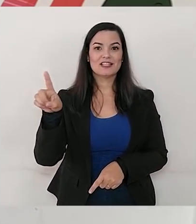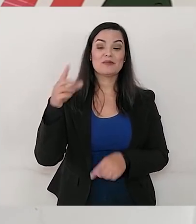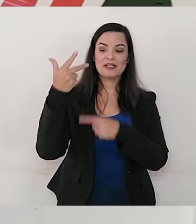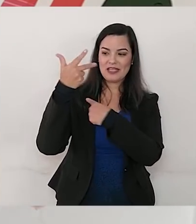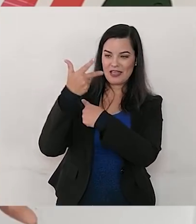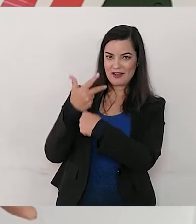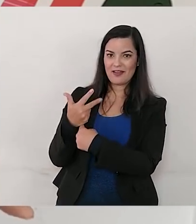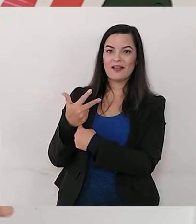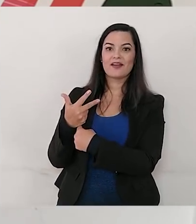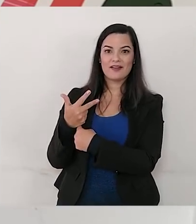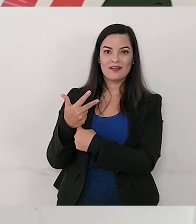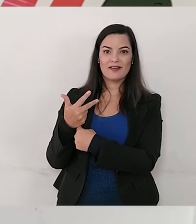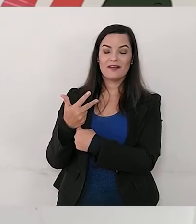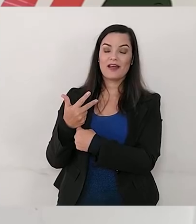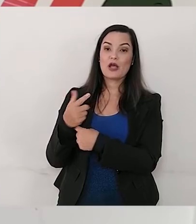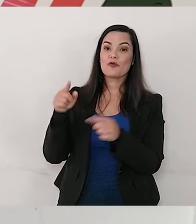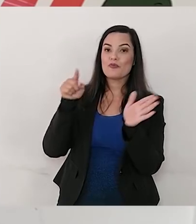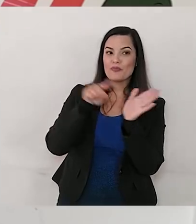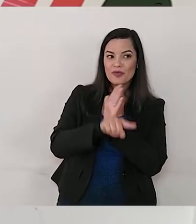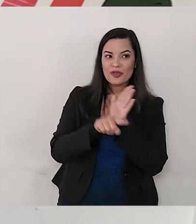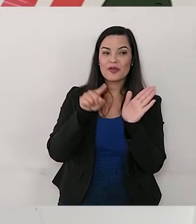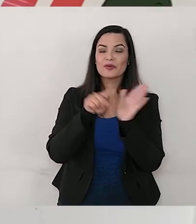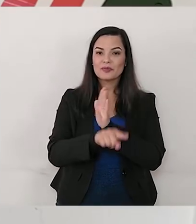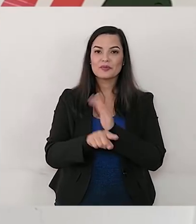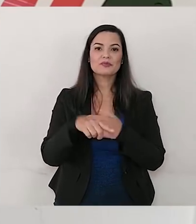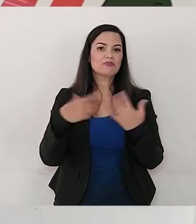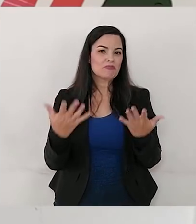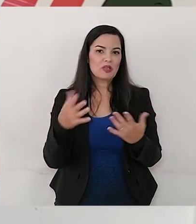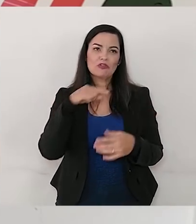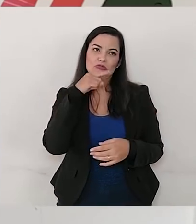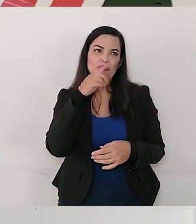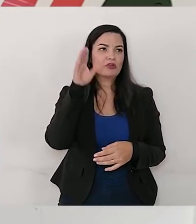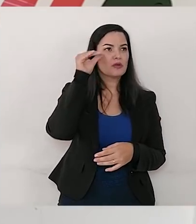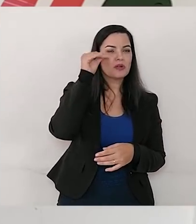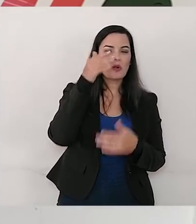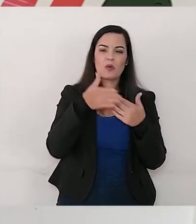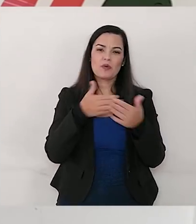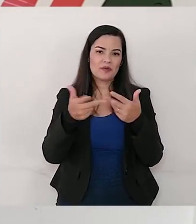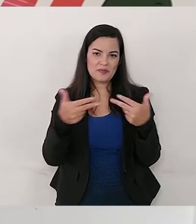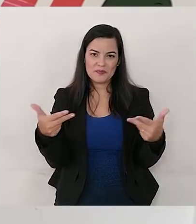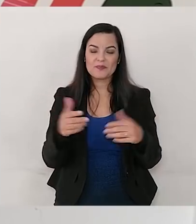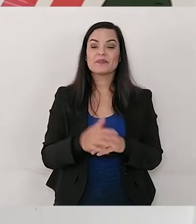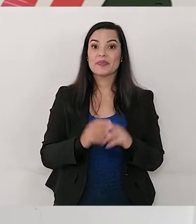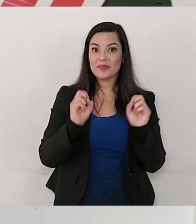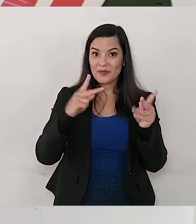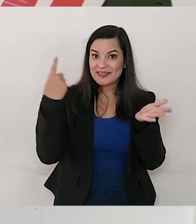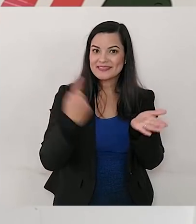gravarem a sua dúvida, a sua curiosidade, o que vocês quiserem saber.